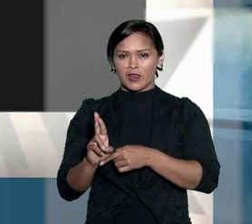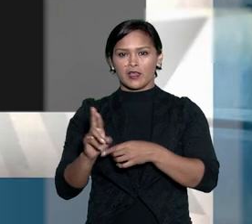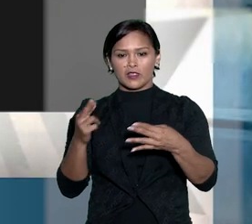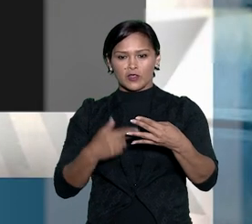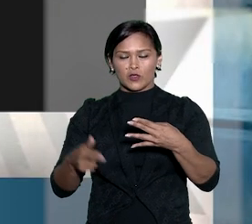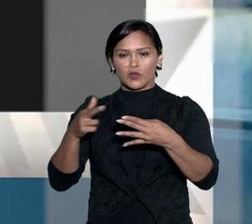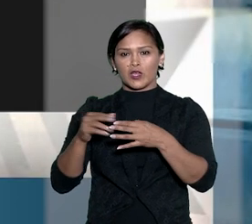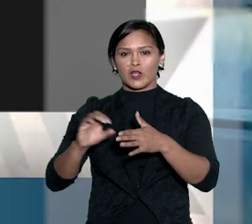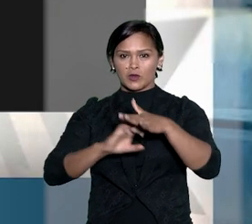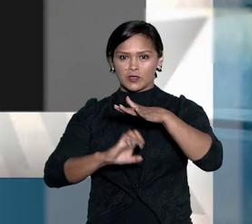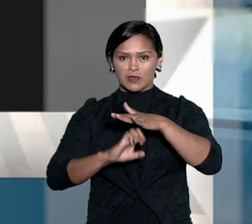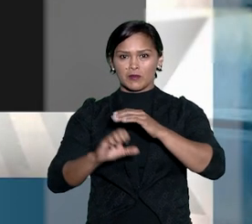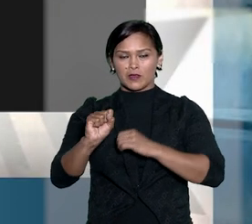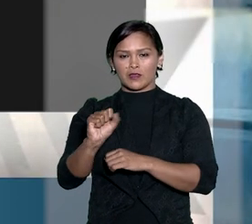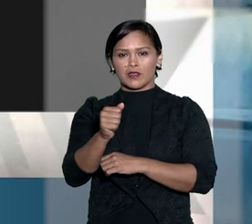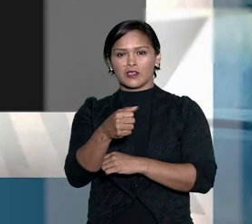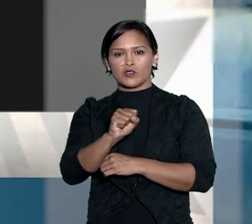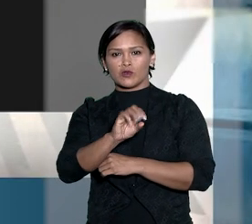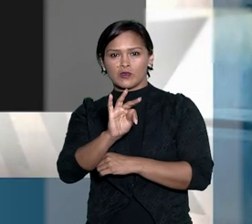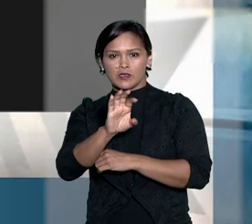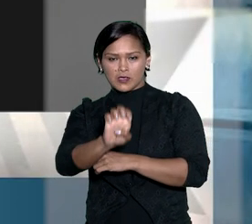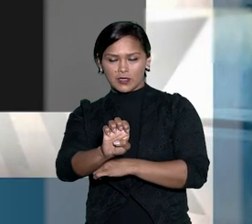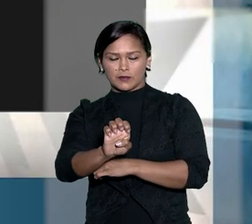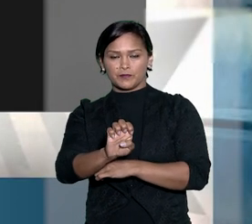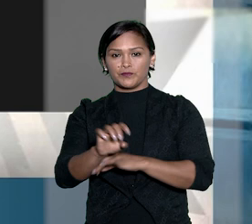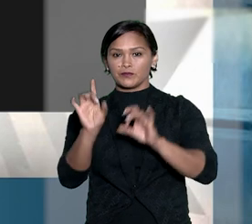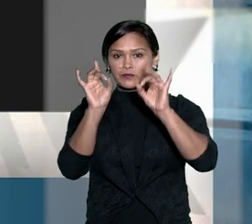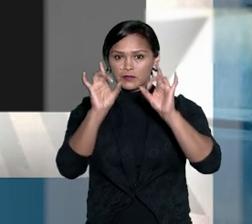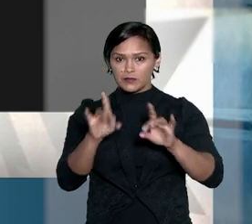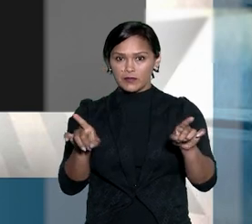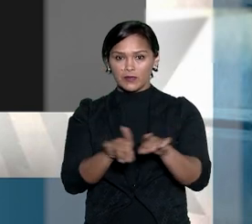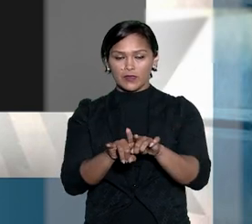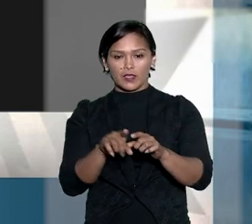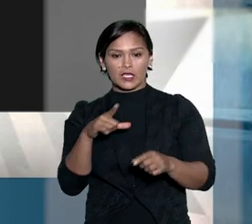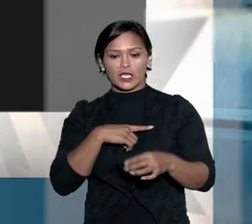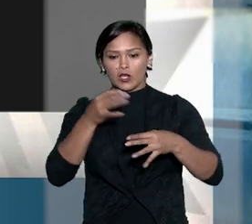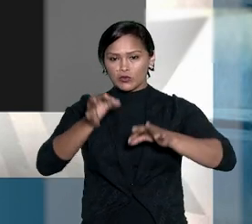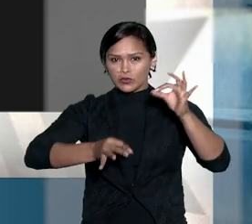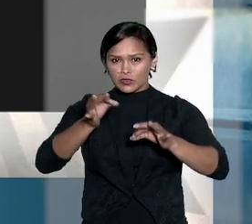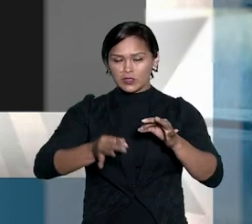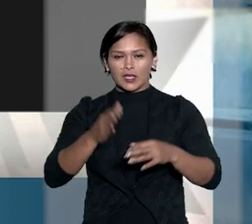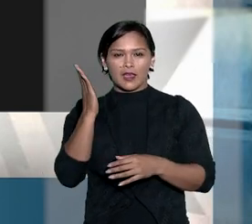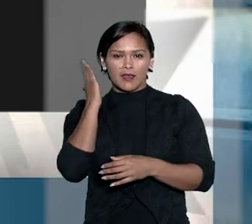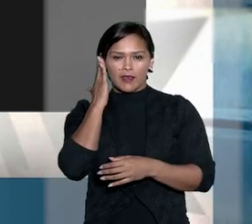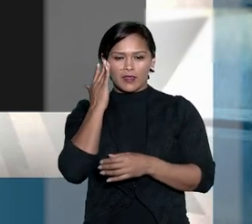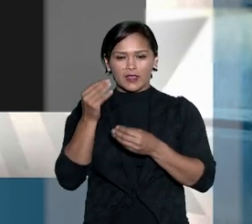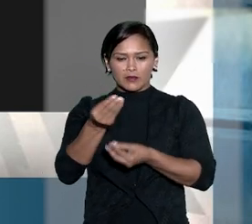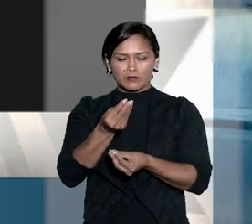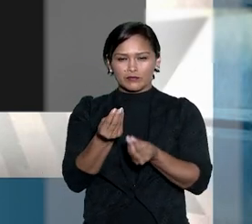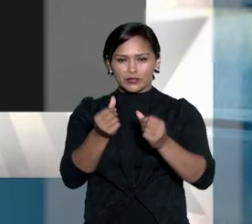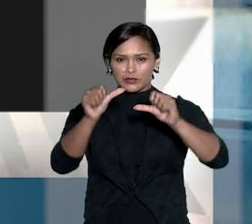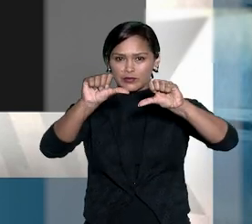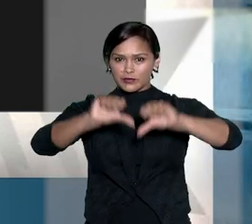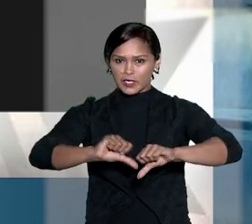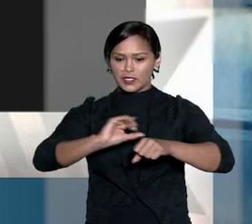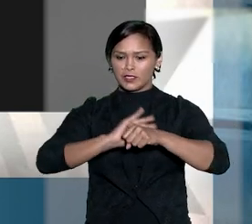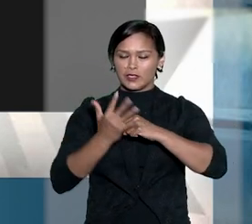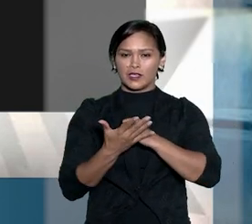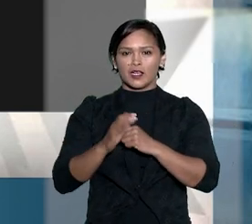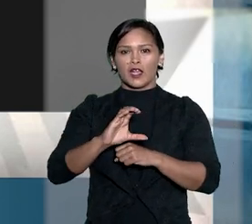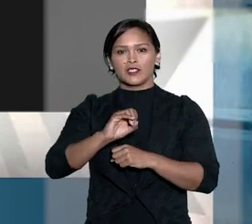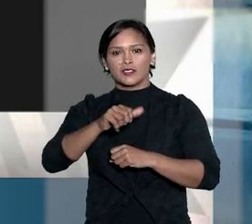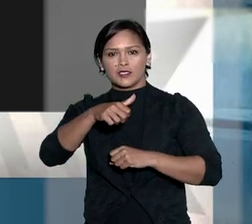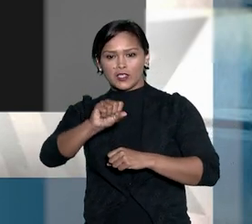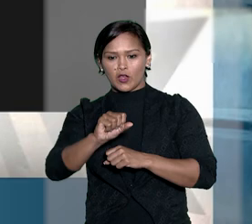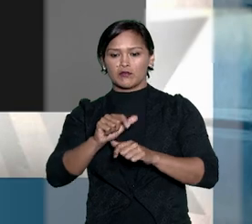a relatora do recurso da empresa, a ministra Assuzete Magalhães, destacou que, embora o judiciário reconheça os efeitos negativos da covid